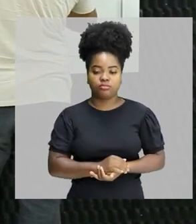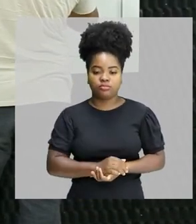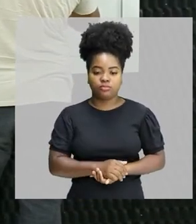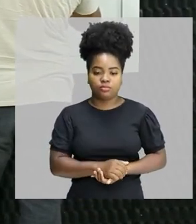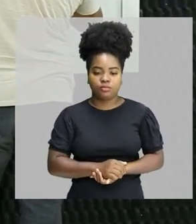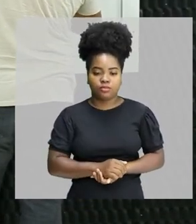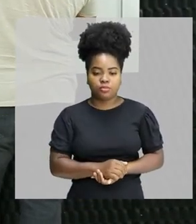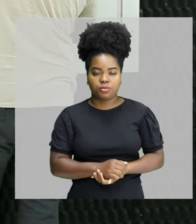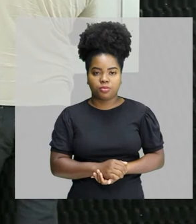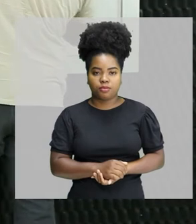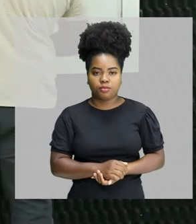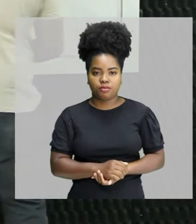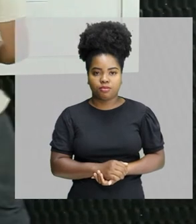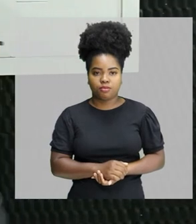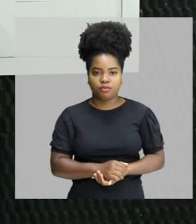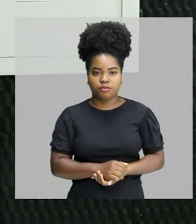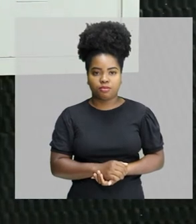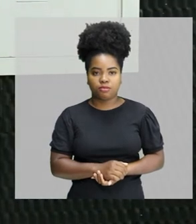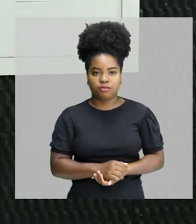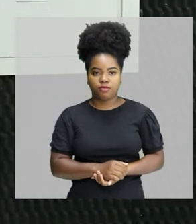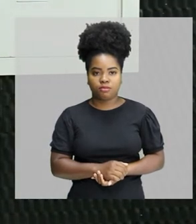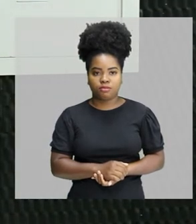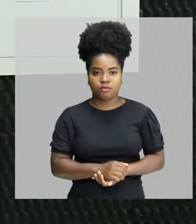frequência. Tá ok?